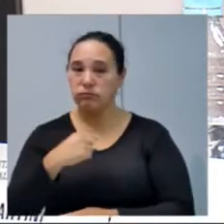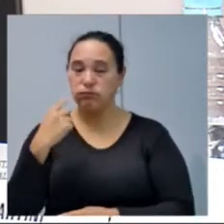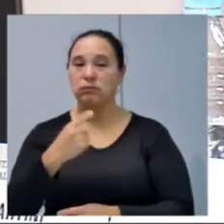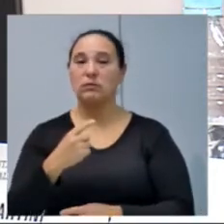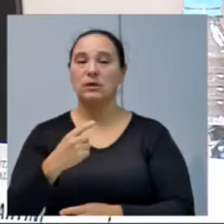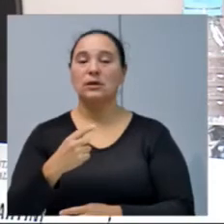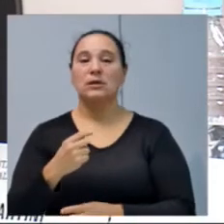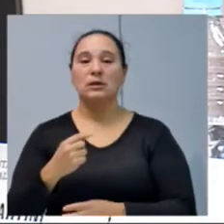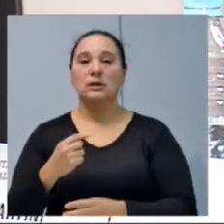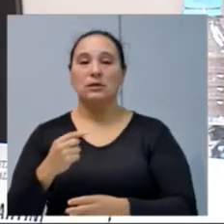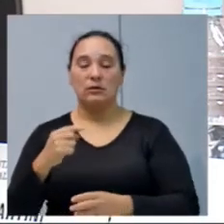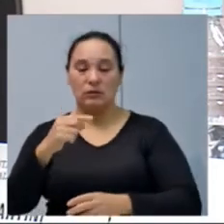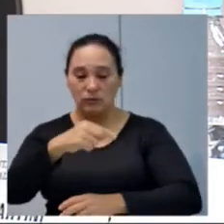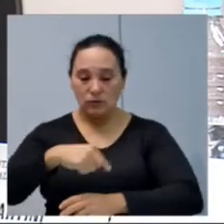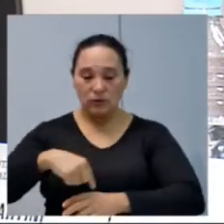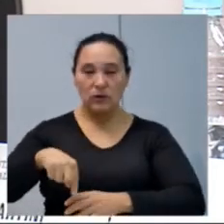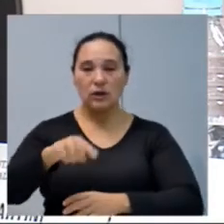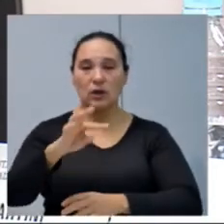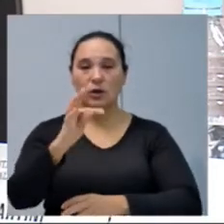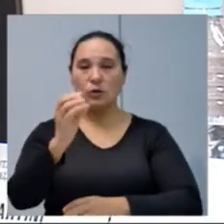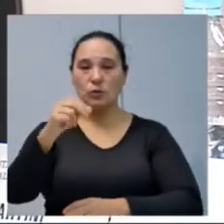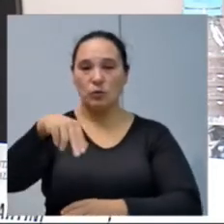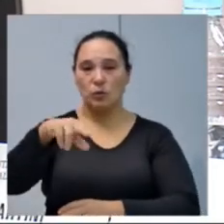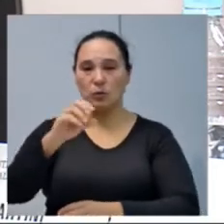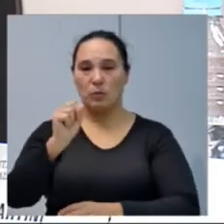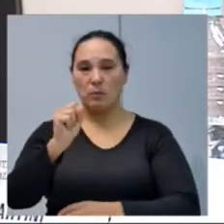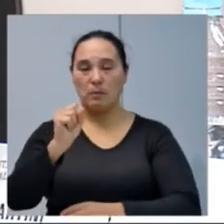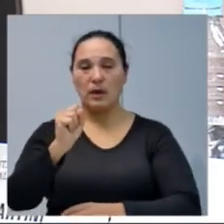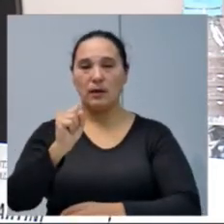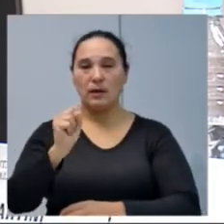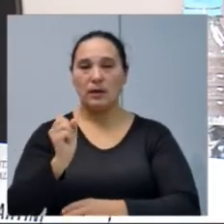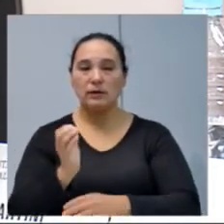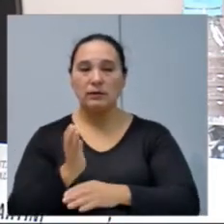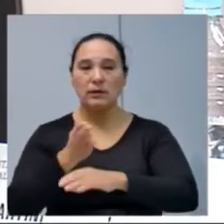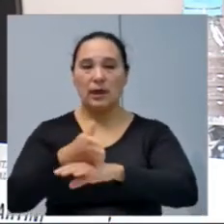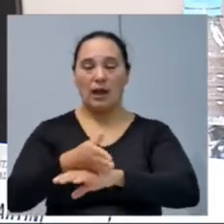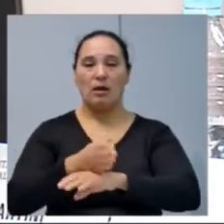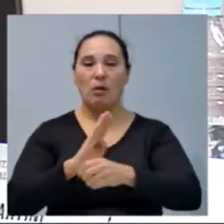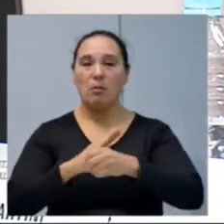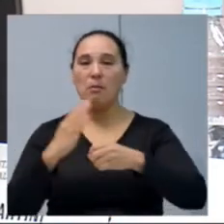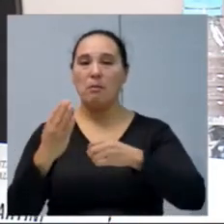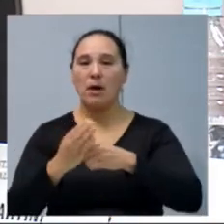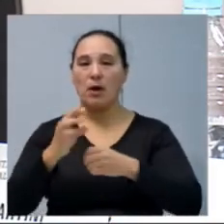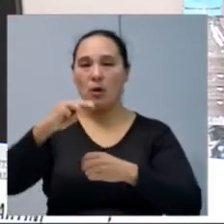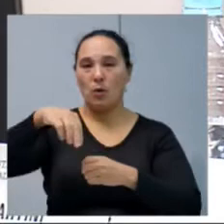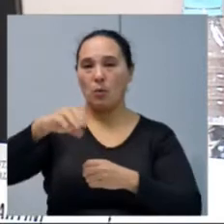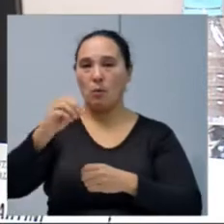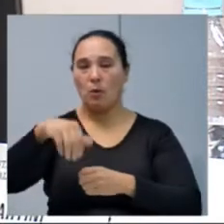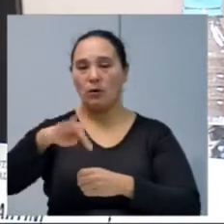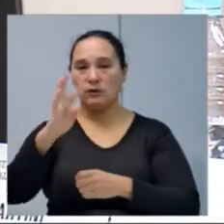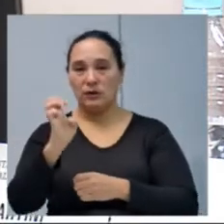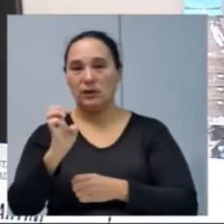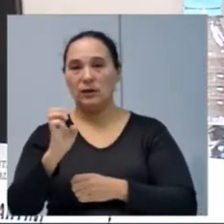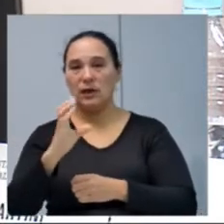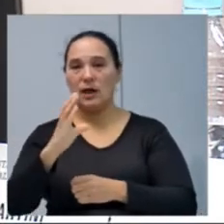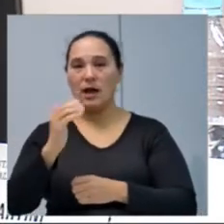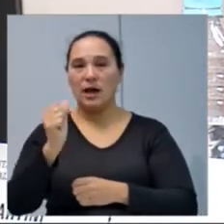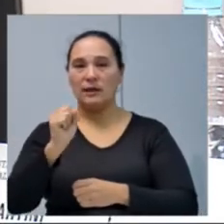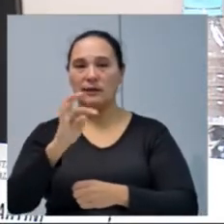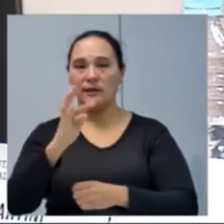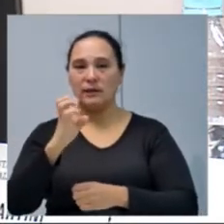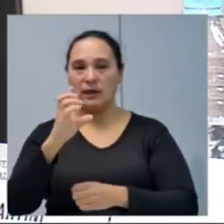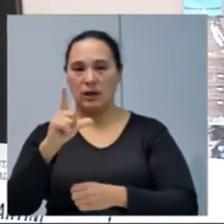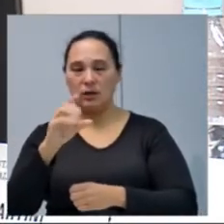E no entroncamento com a Rua João Thomas Vestres, que dá acesso ao bairro Monte Castelo, tem registrado, e os moradores próximos têm